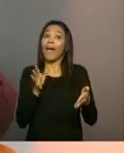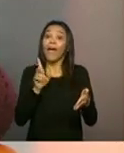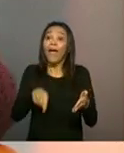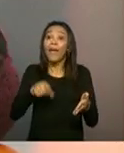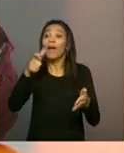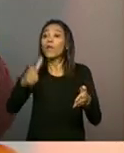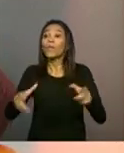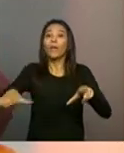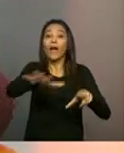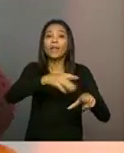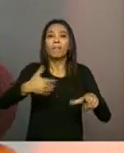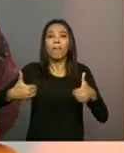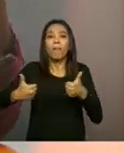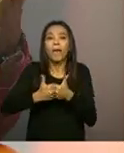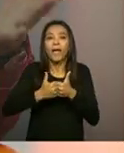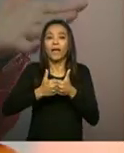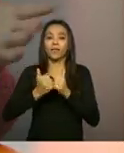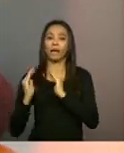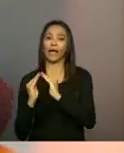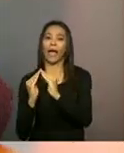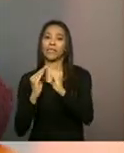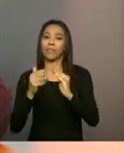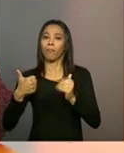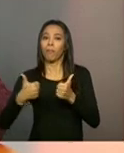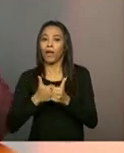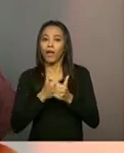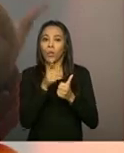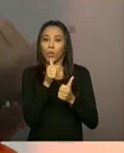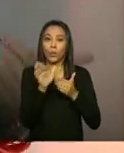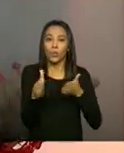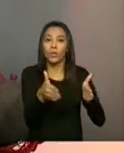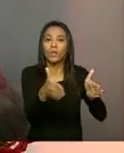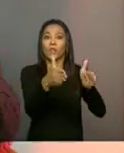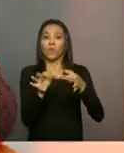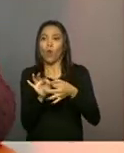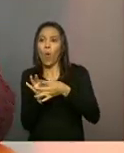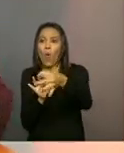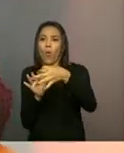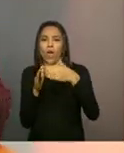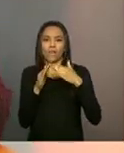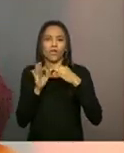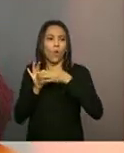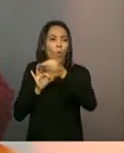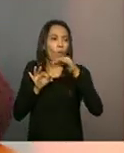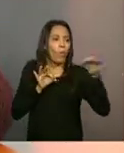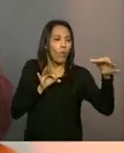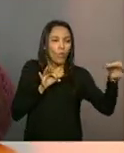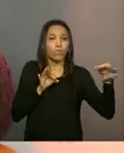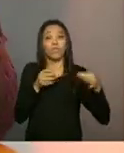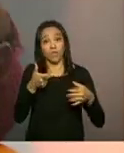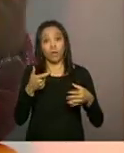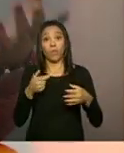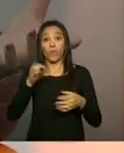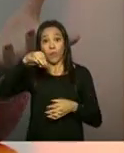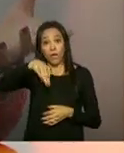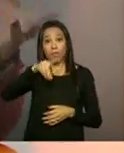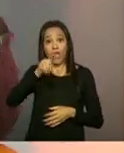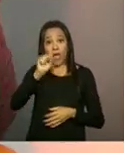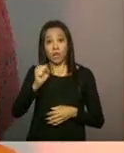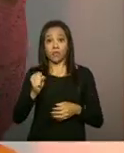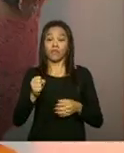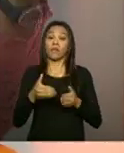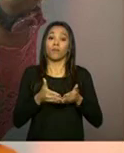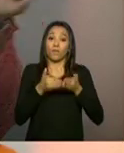áreas ribeirinhas, territórios muito dispersos. Então, no caso da lancha, o MDS também doa uma tenda,